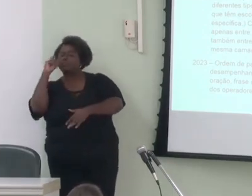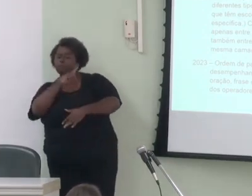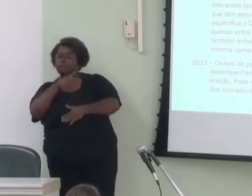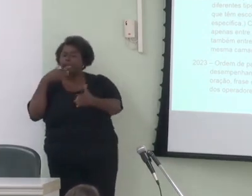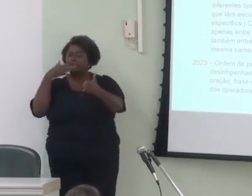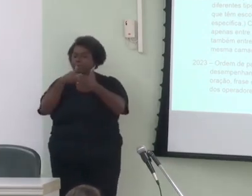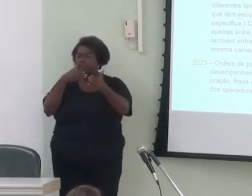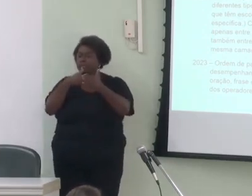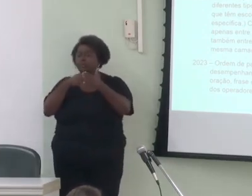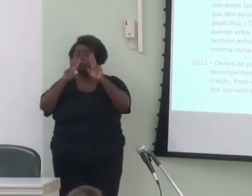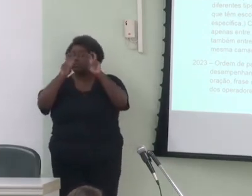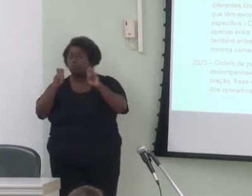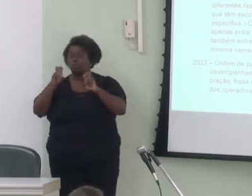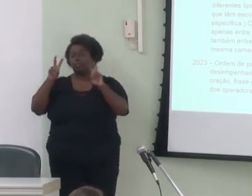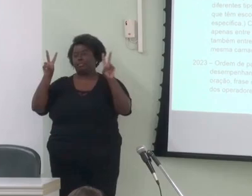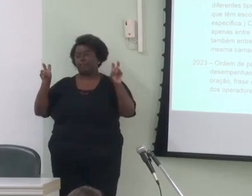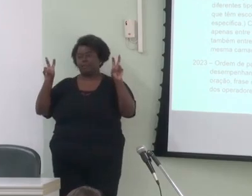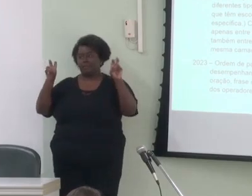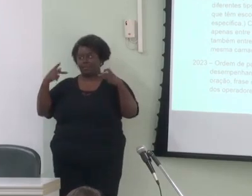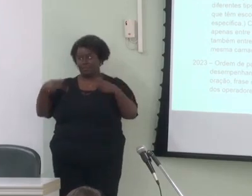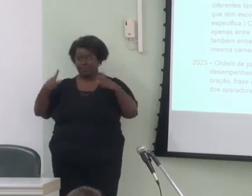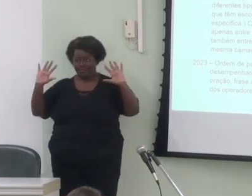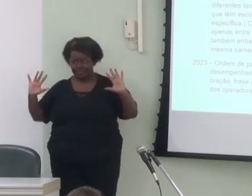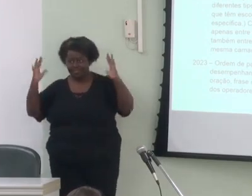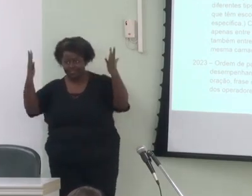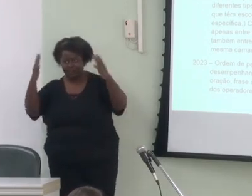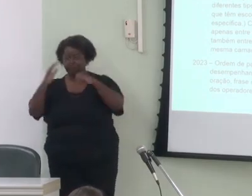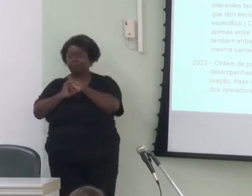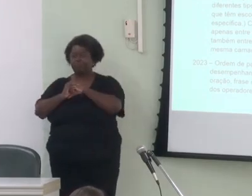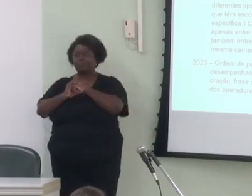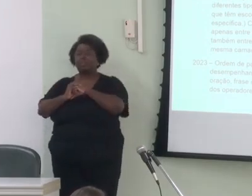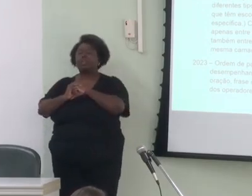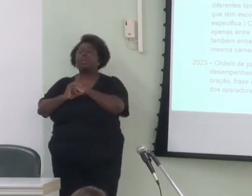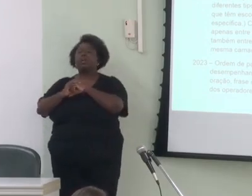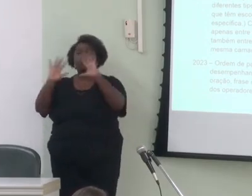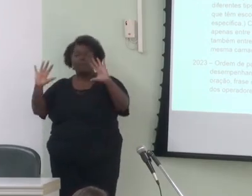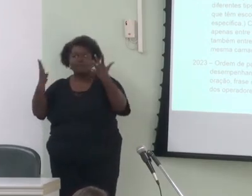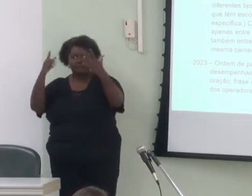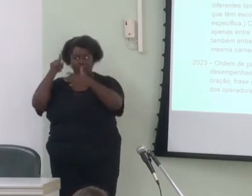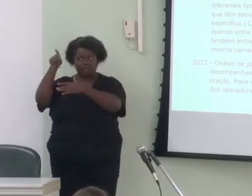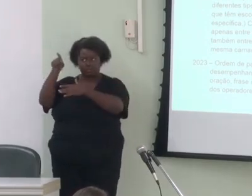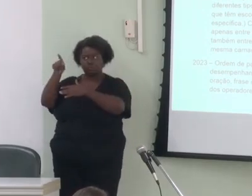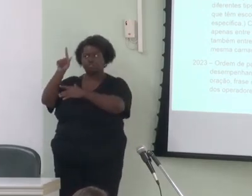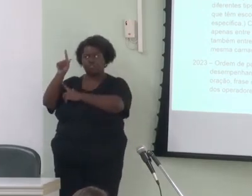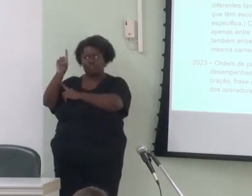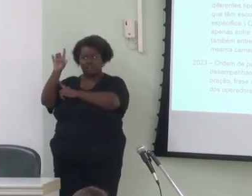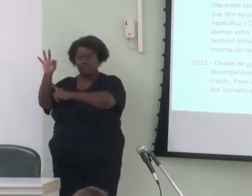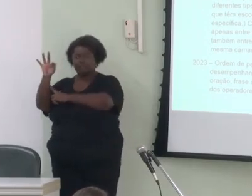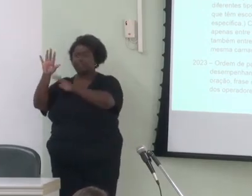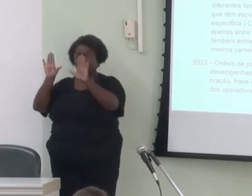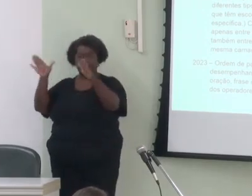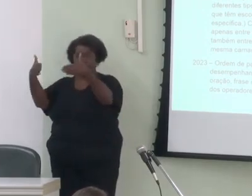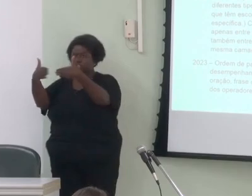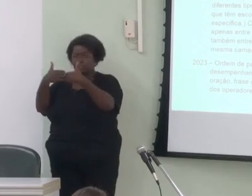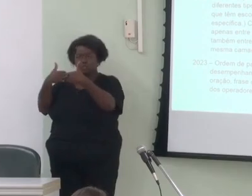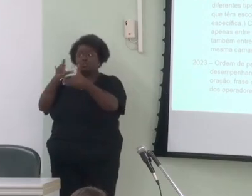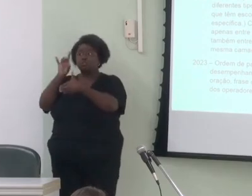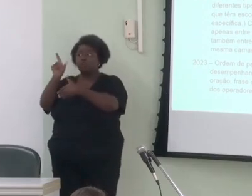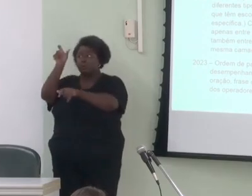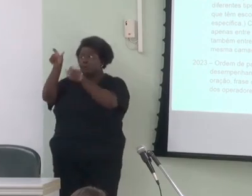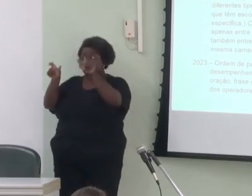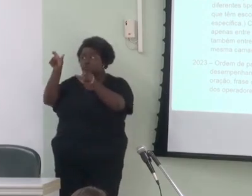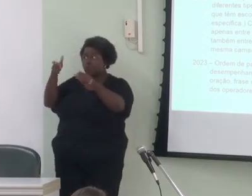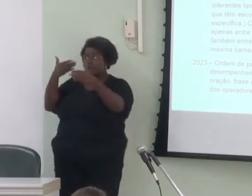especificamente ao tema do evento. O evento é fechado, apenas os autores que tiveram os seus trabalhos aprovados para